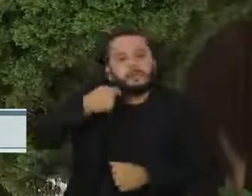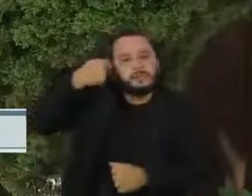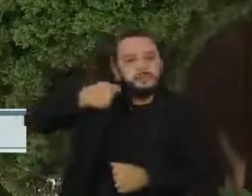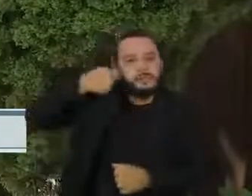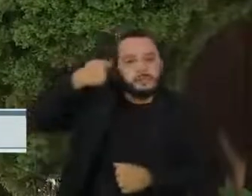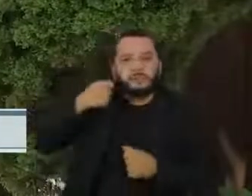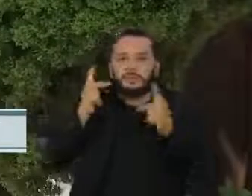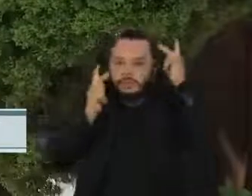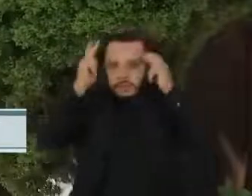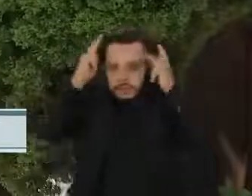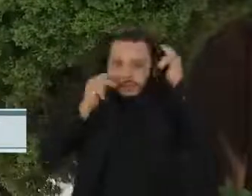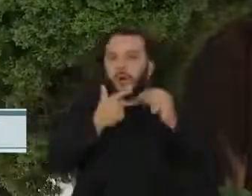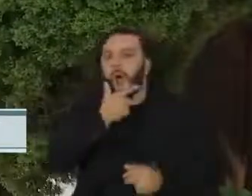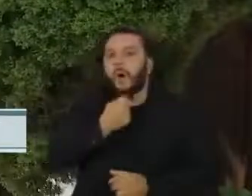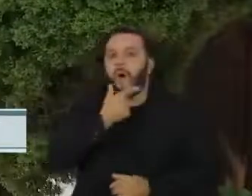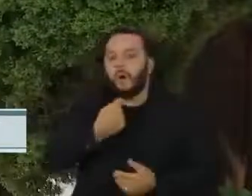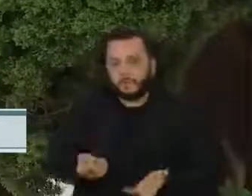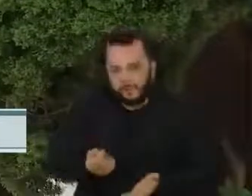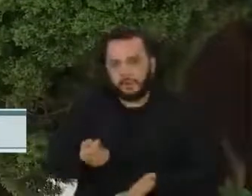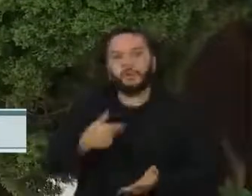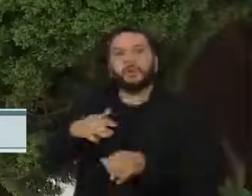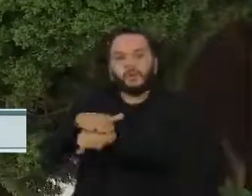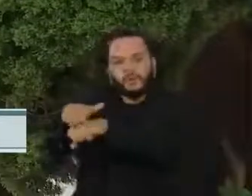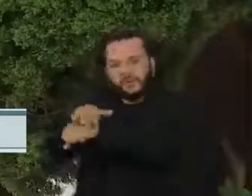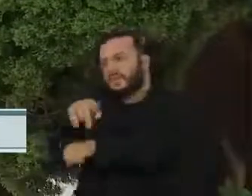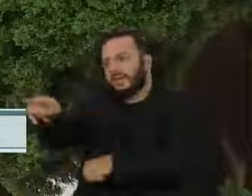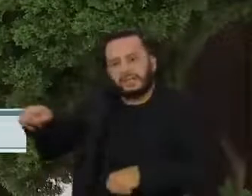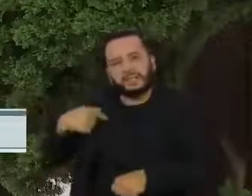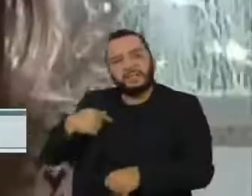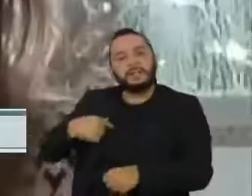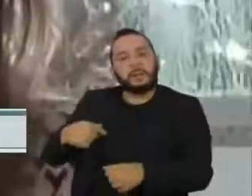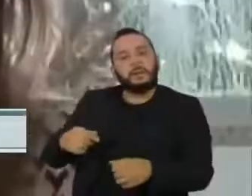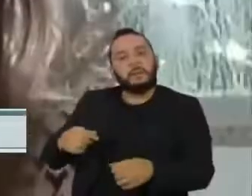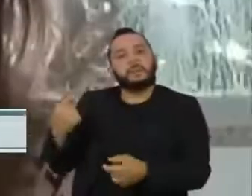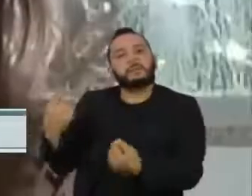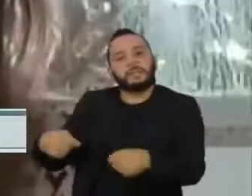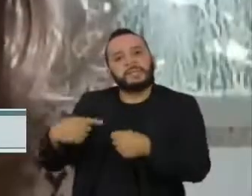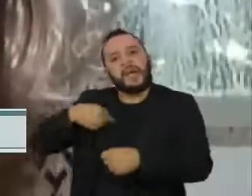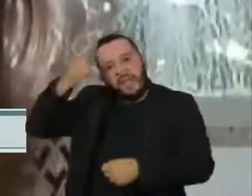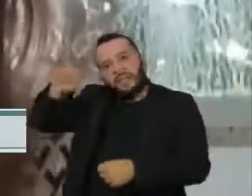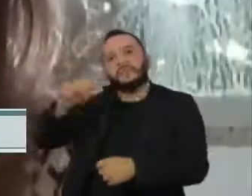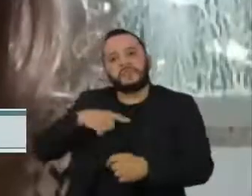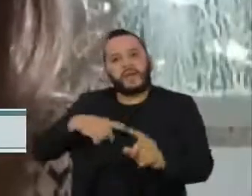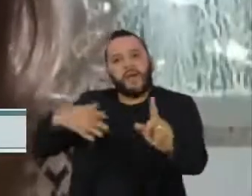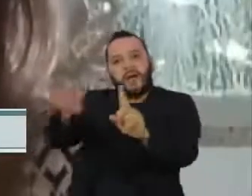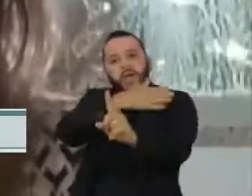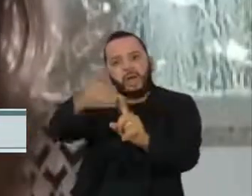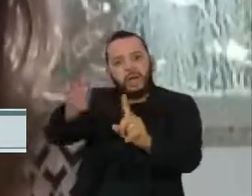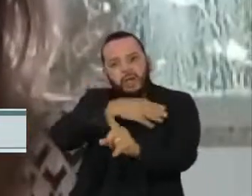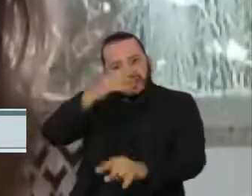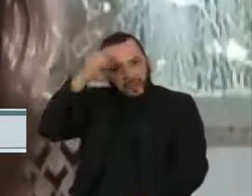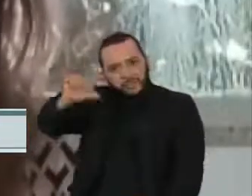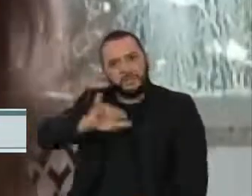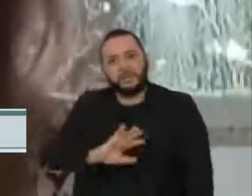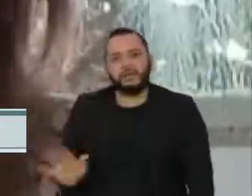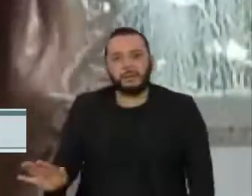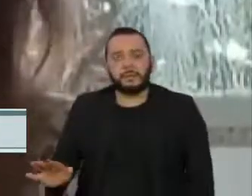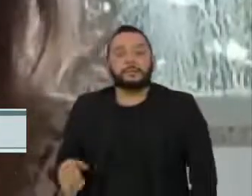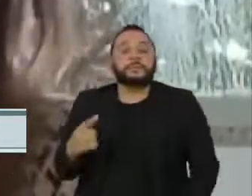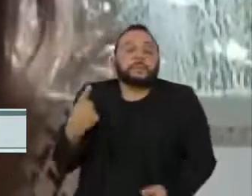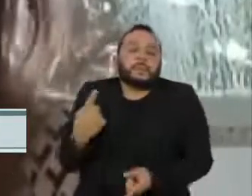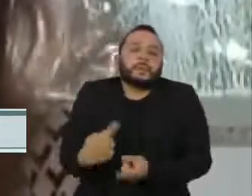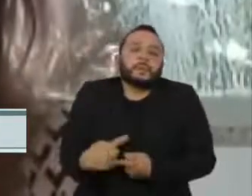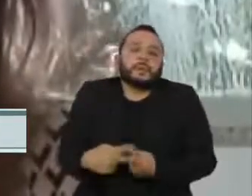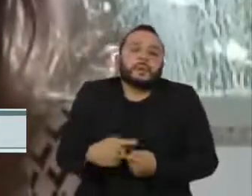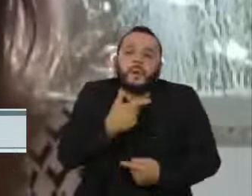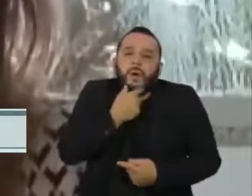homens e tentar prevenir comportamentos agressivos. E esse homem, às vezes, ele só reproduz aquilo que para ele é